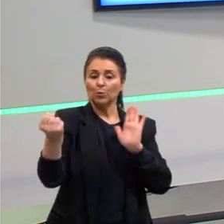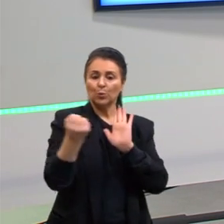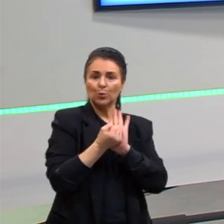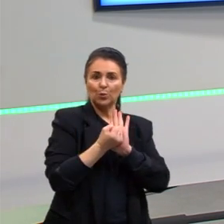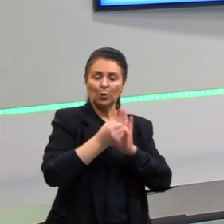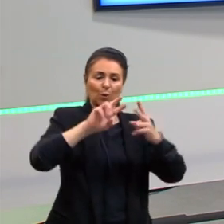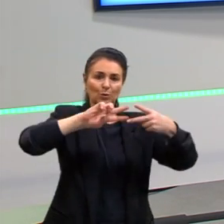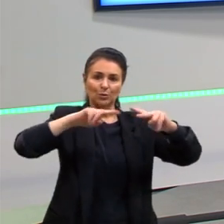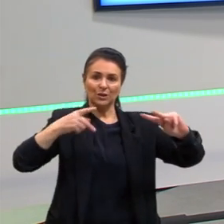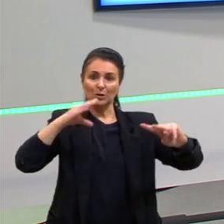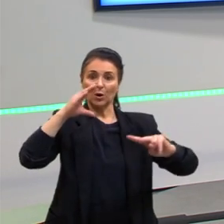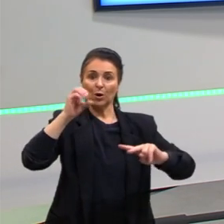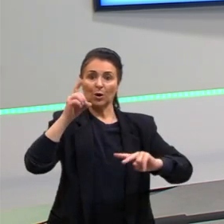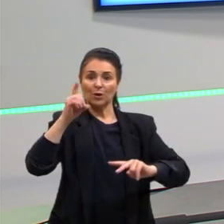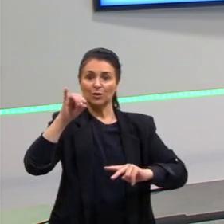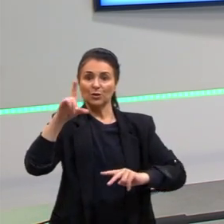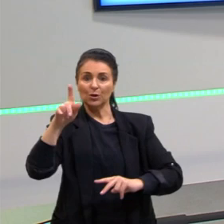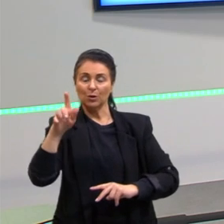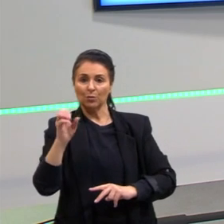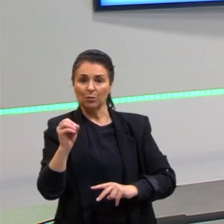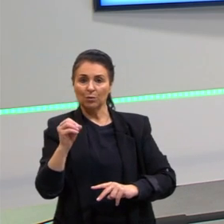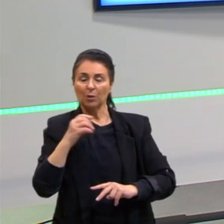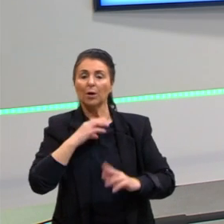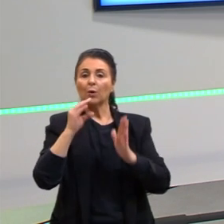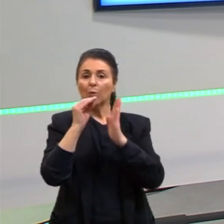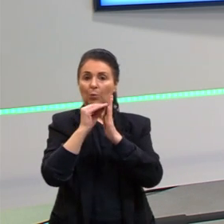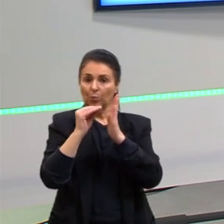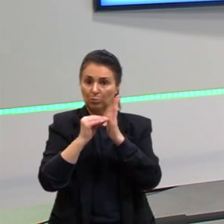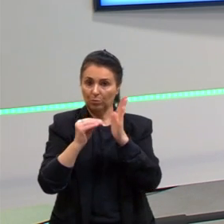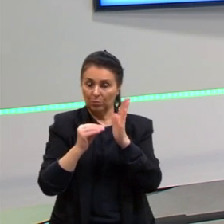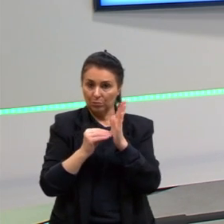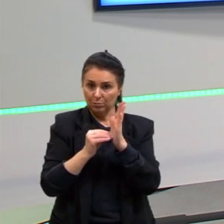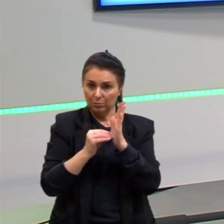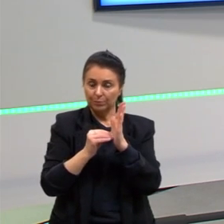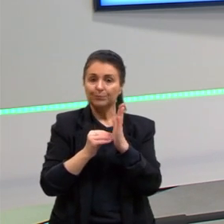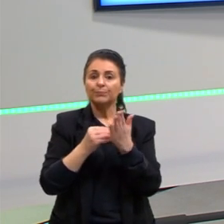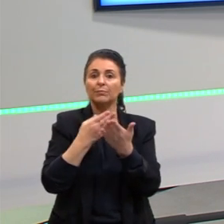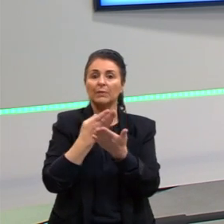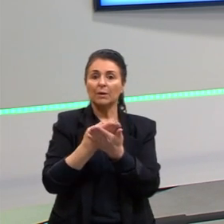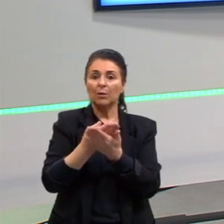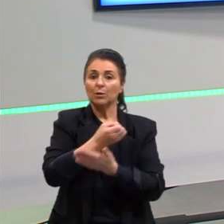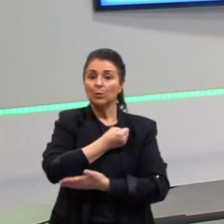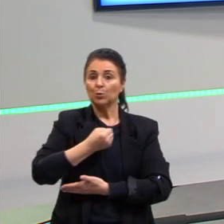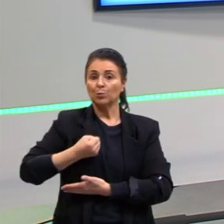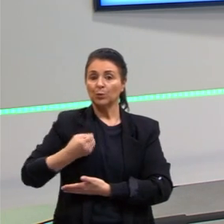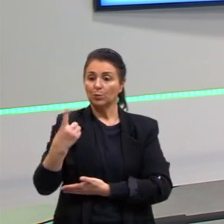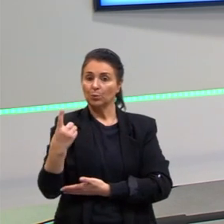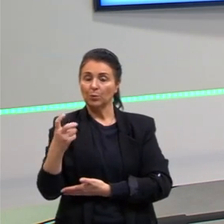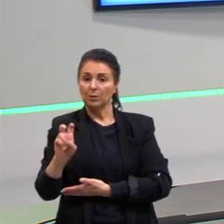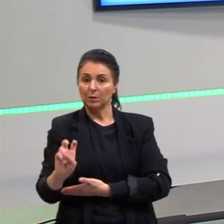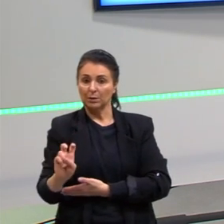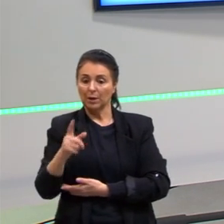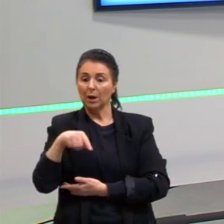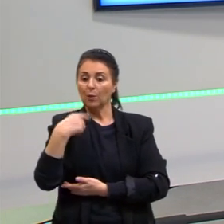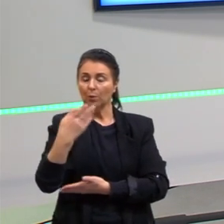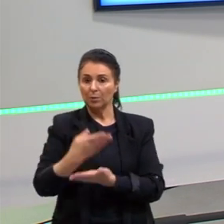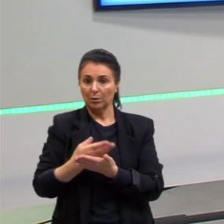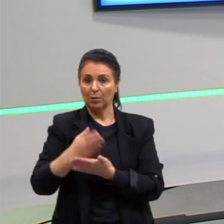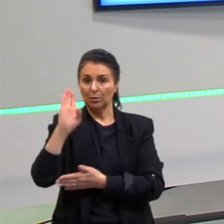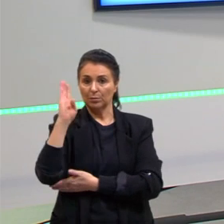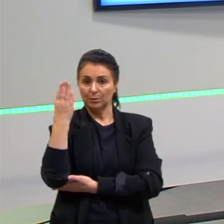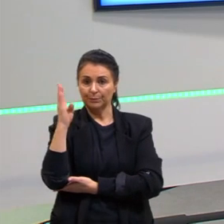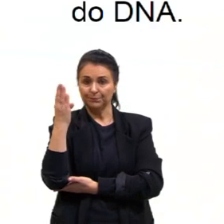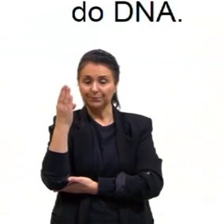que é o conteúdo, assunto da aula número 15, da próxima aula, tá? Então, eu